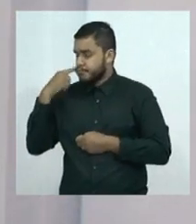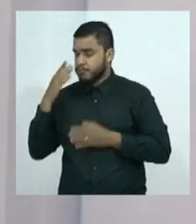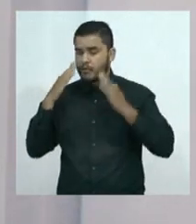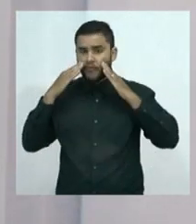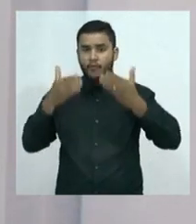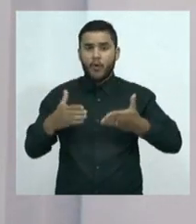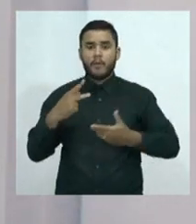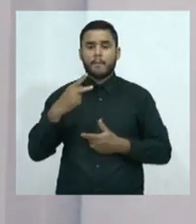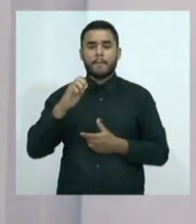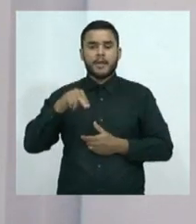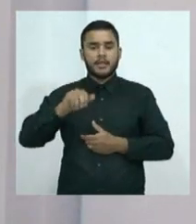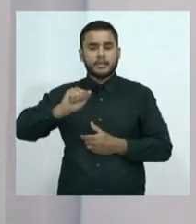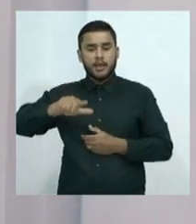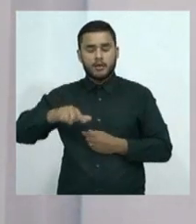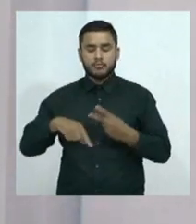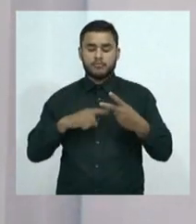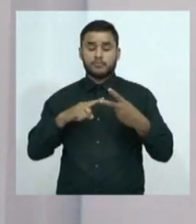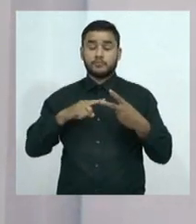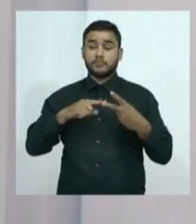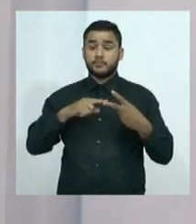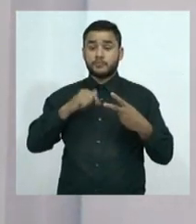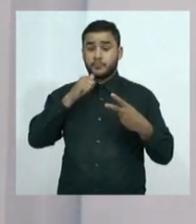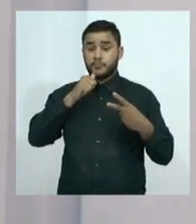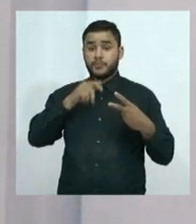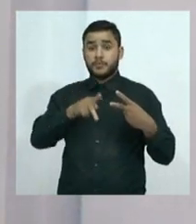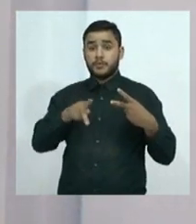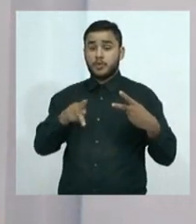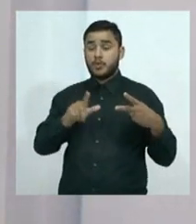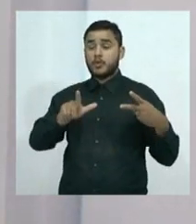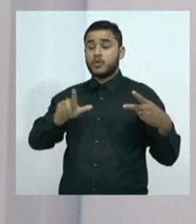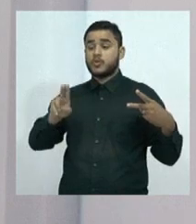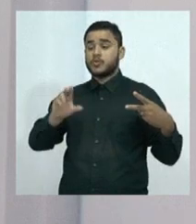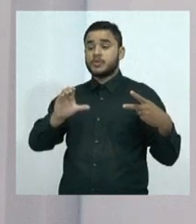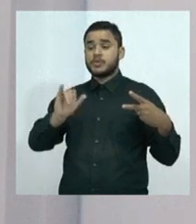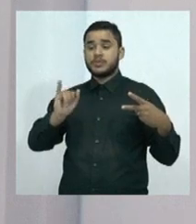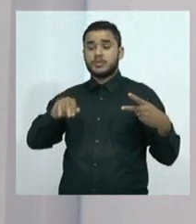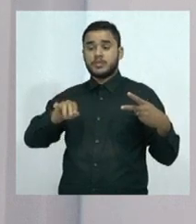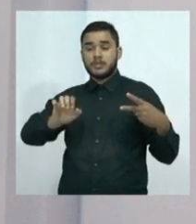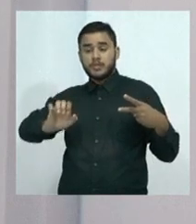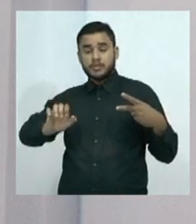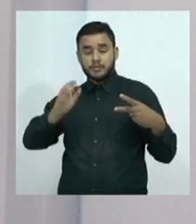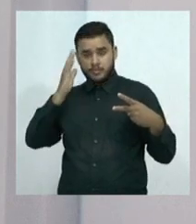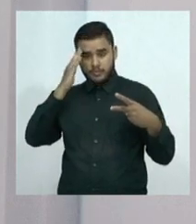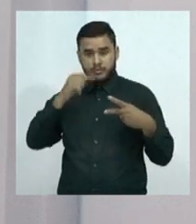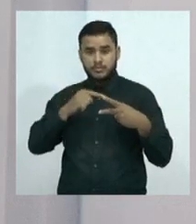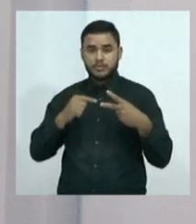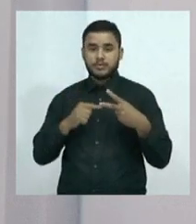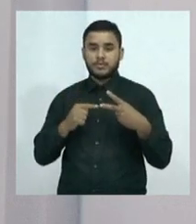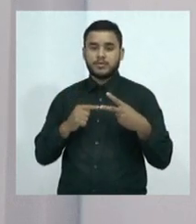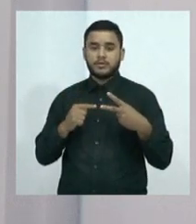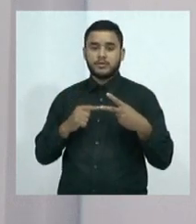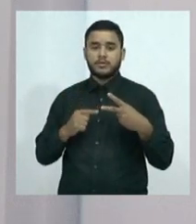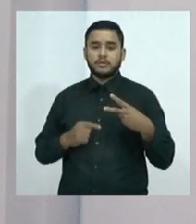professora Luciene, que, inclusive, também é pesquisadora da linha de afro